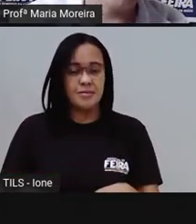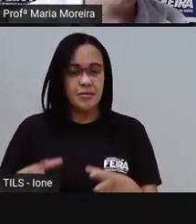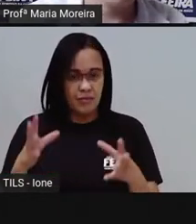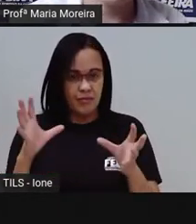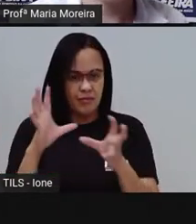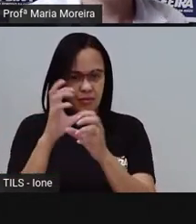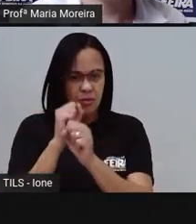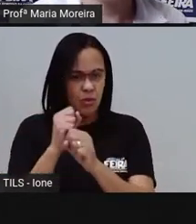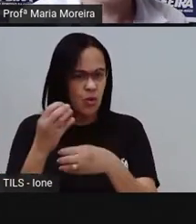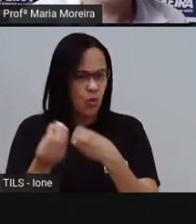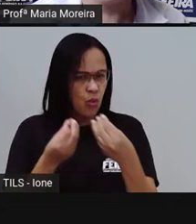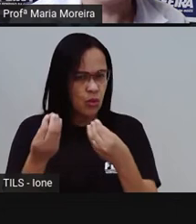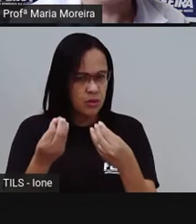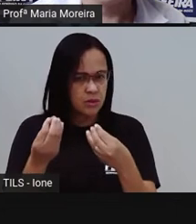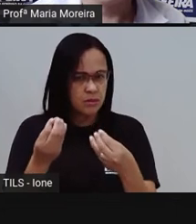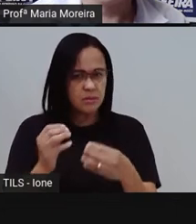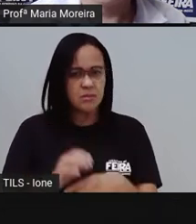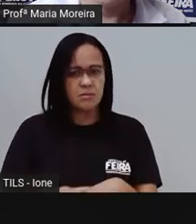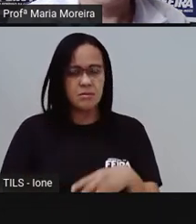aqui? Ops.